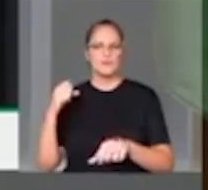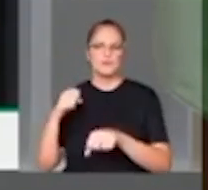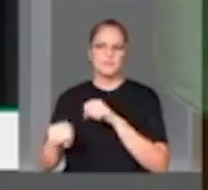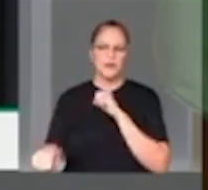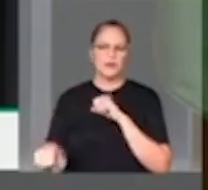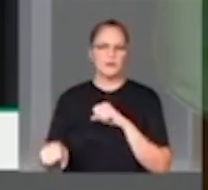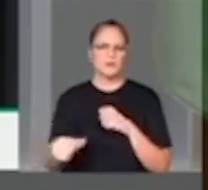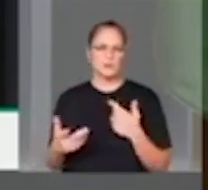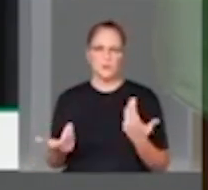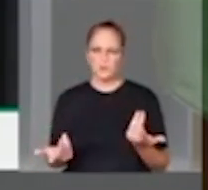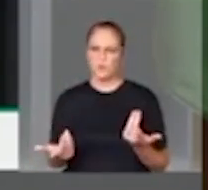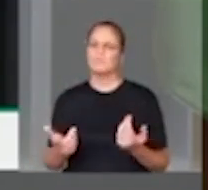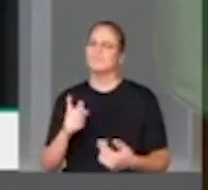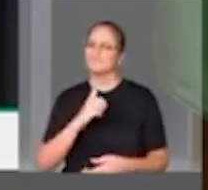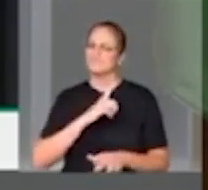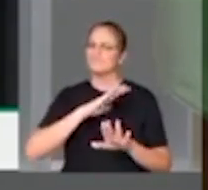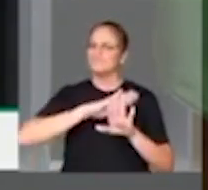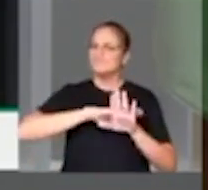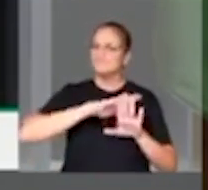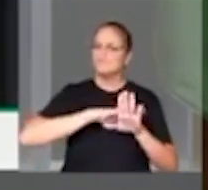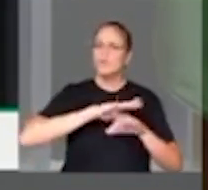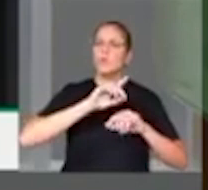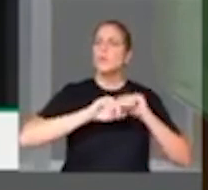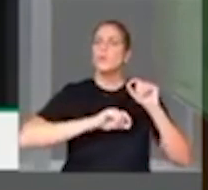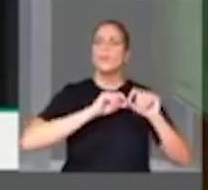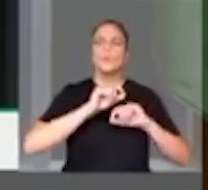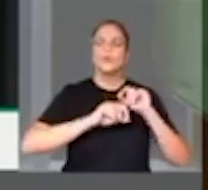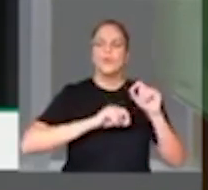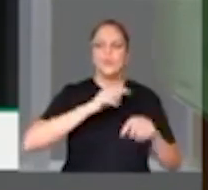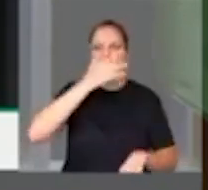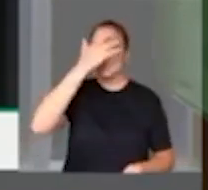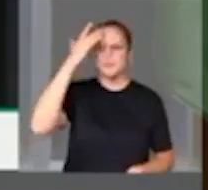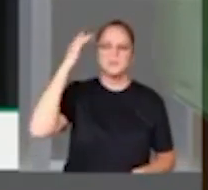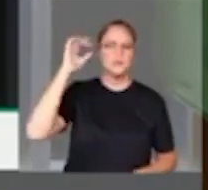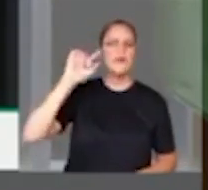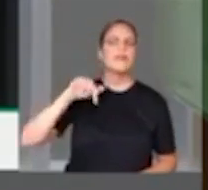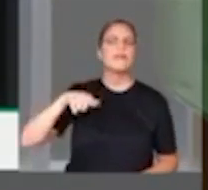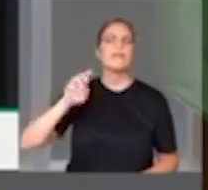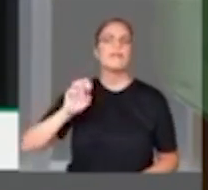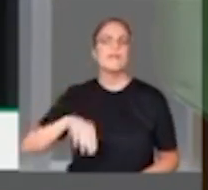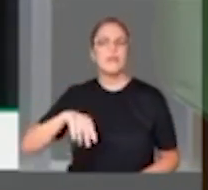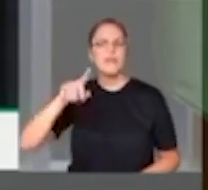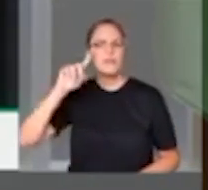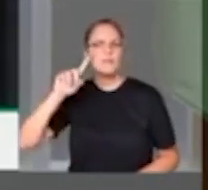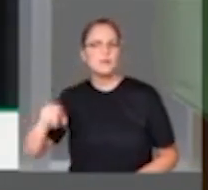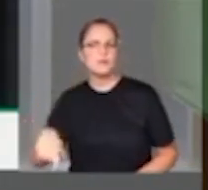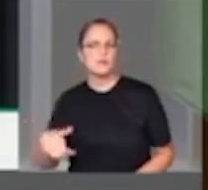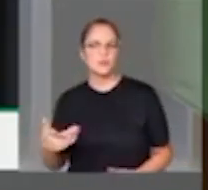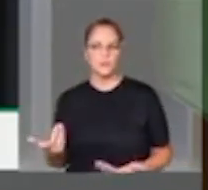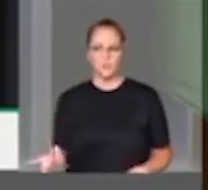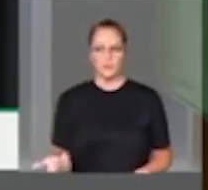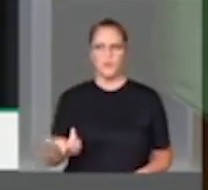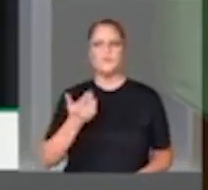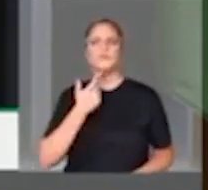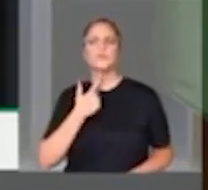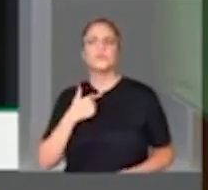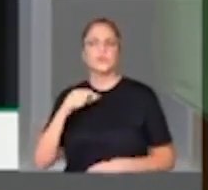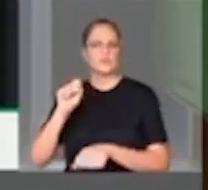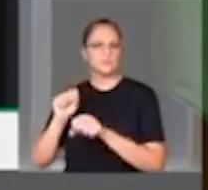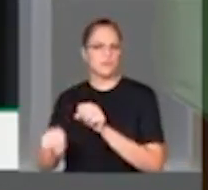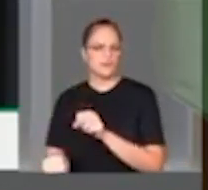outra força maior? Tinha algum mandante que tinha esse desejo, que pediu, que